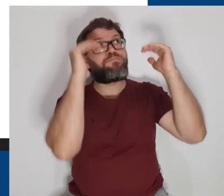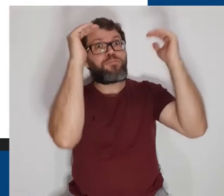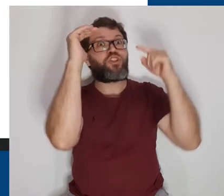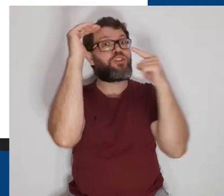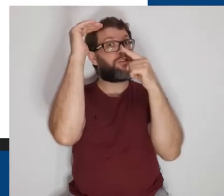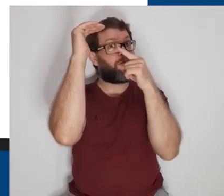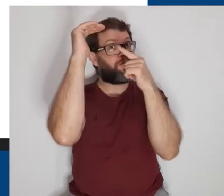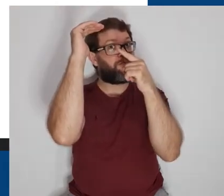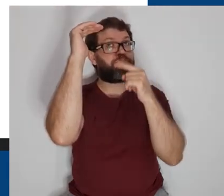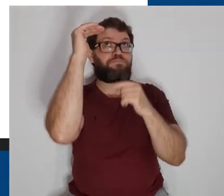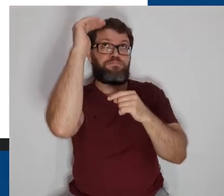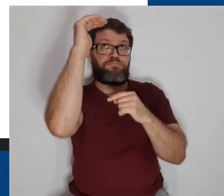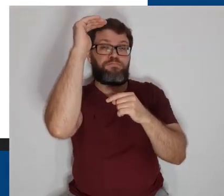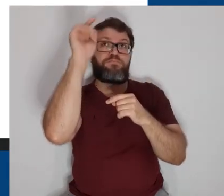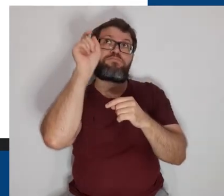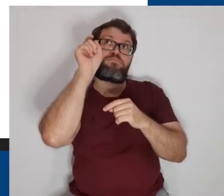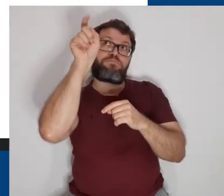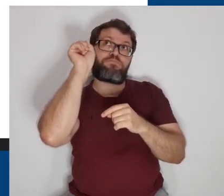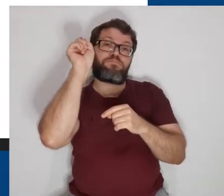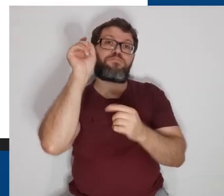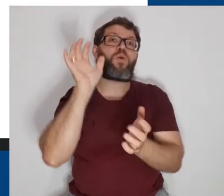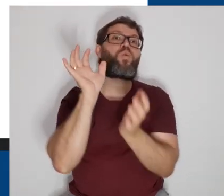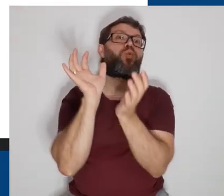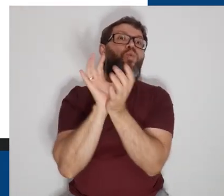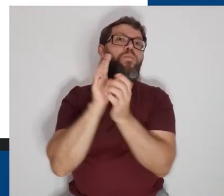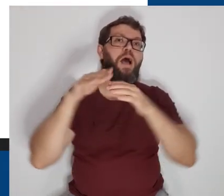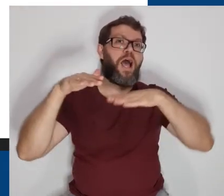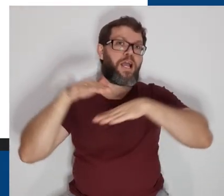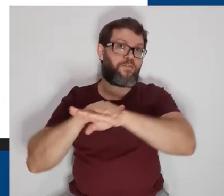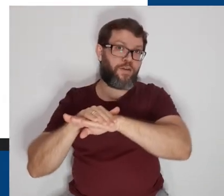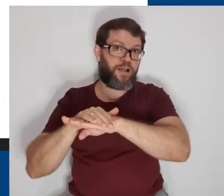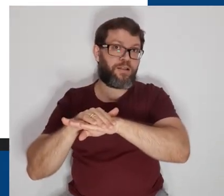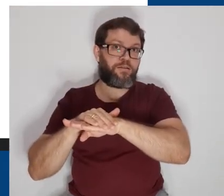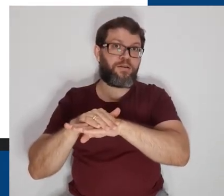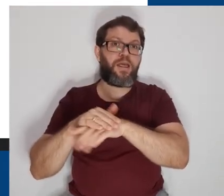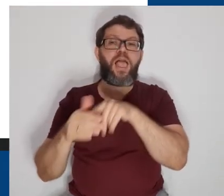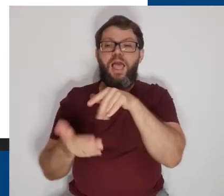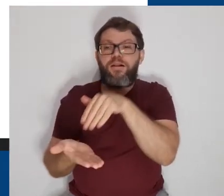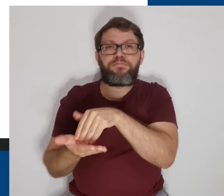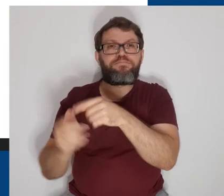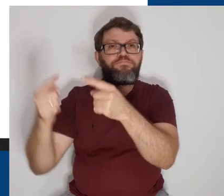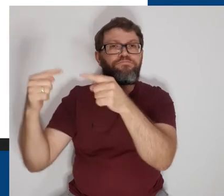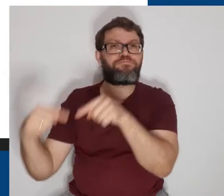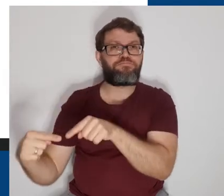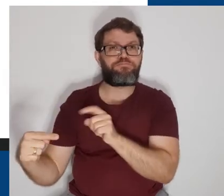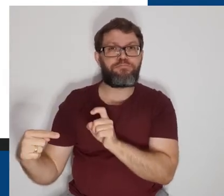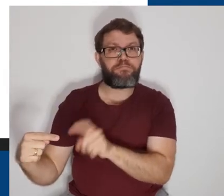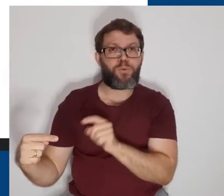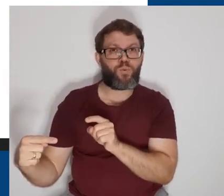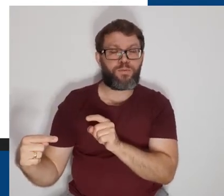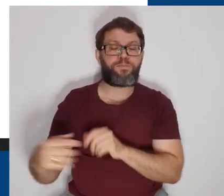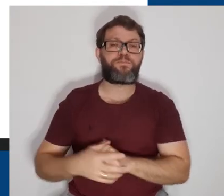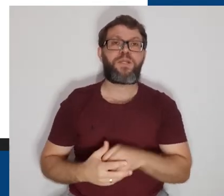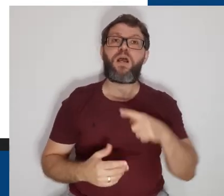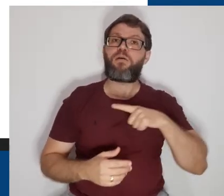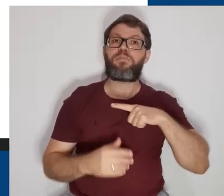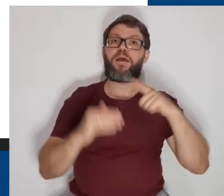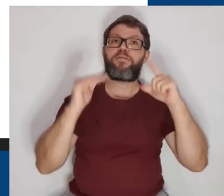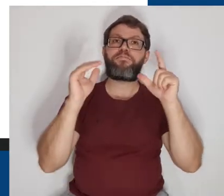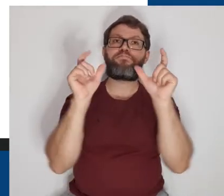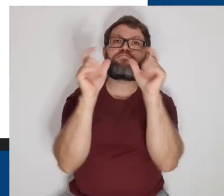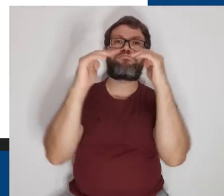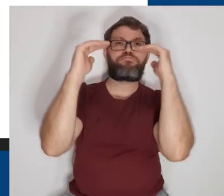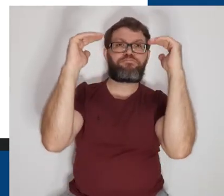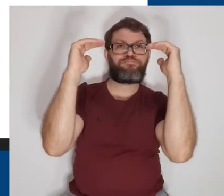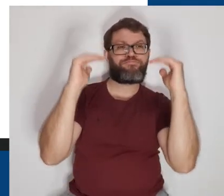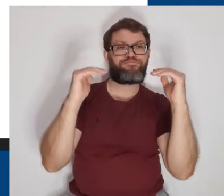no canto superior esquerdo. Clicamos em Turmas arquivadas, o penúltimo ícone e temos aqui